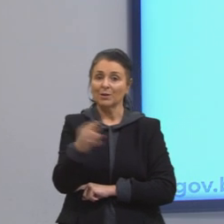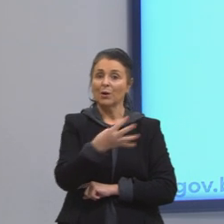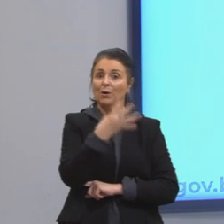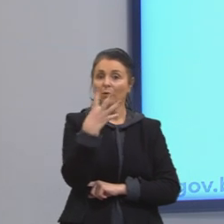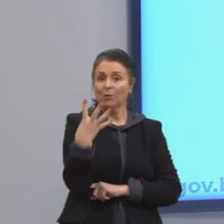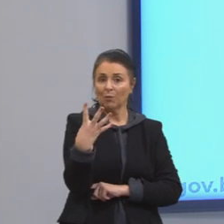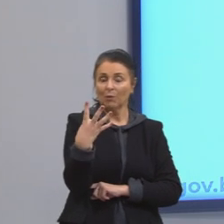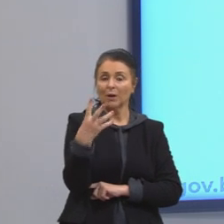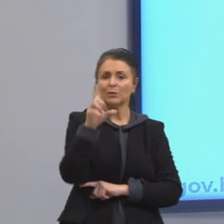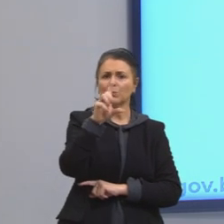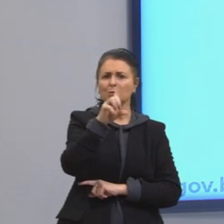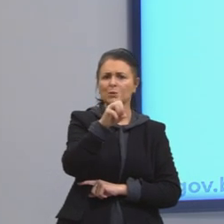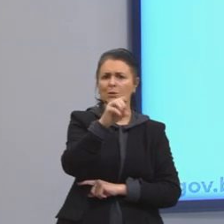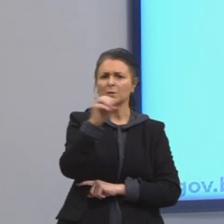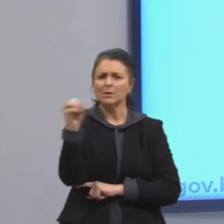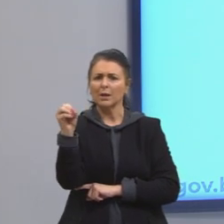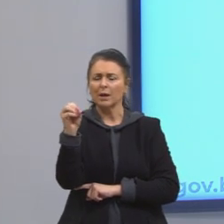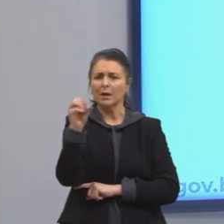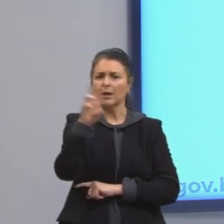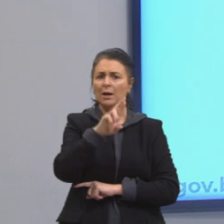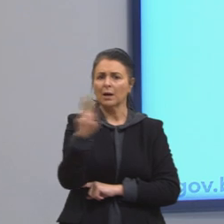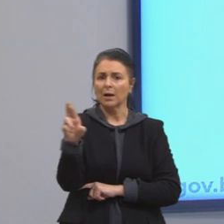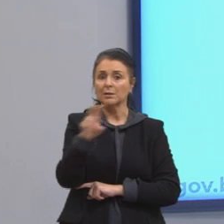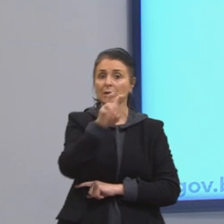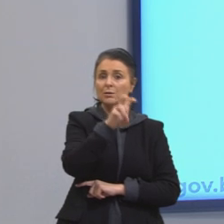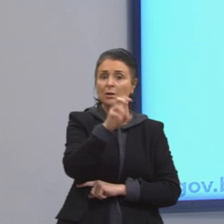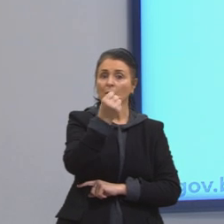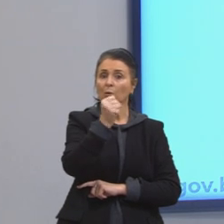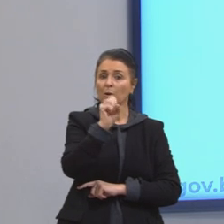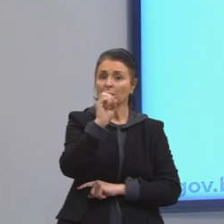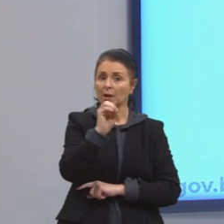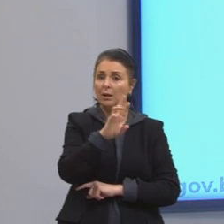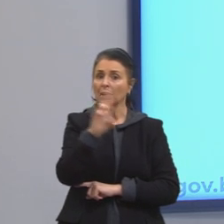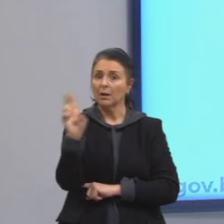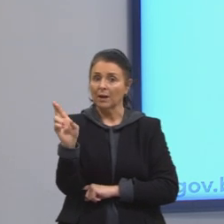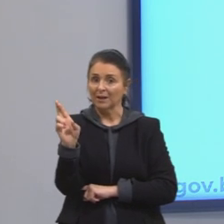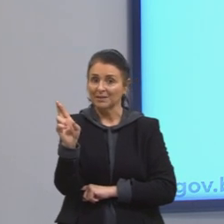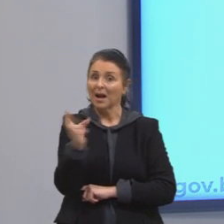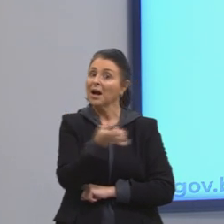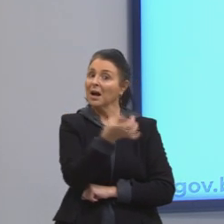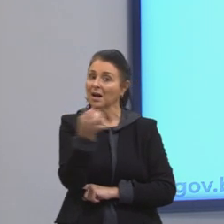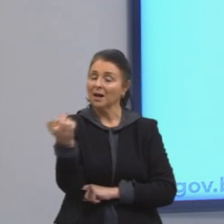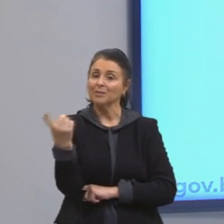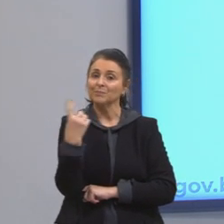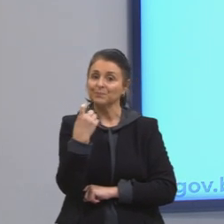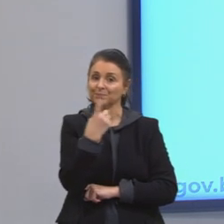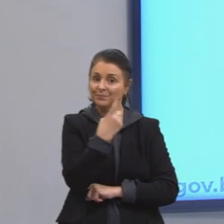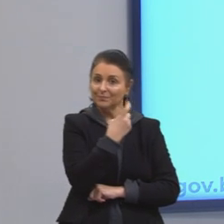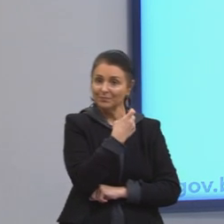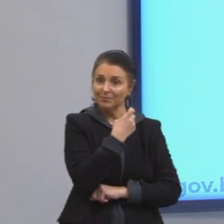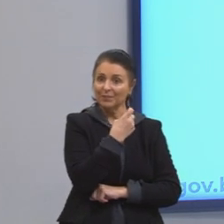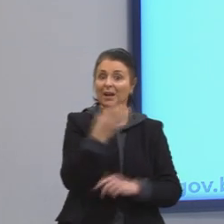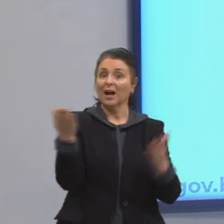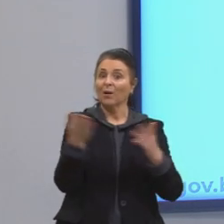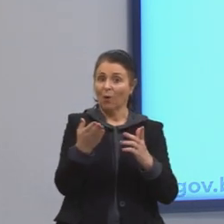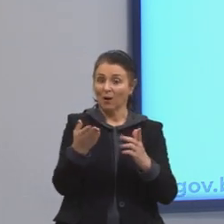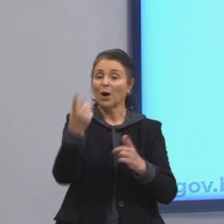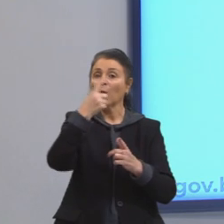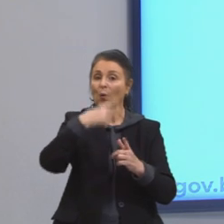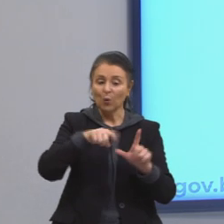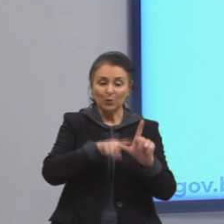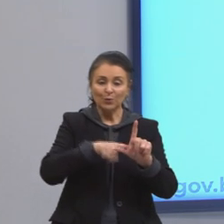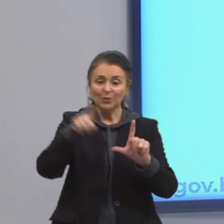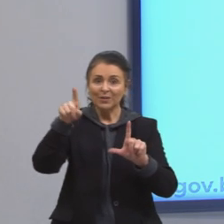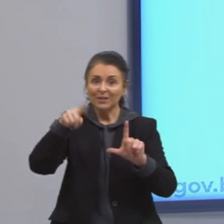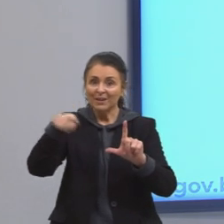4, por R$,00. E o perfume 5, por R$,00. No gráfico ao lado, esse é o gráfico de setores. E